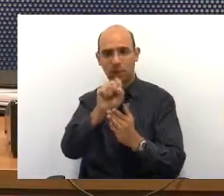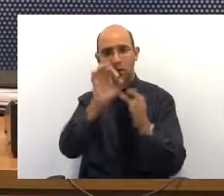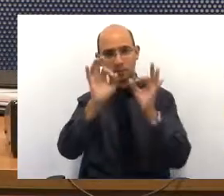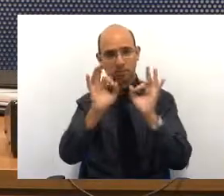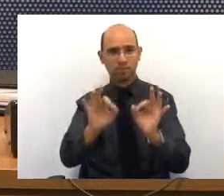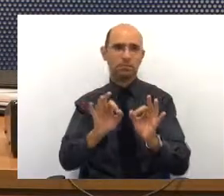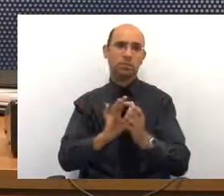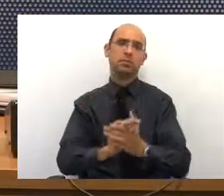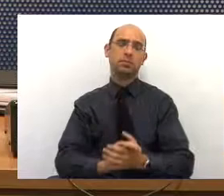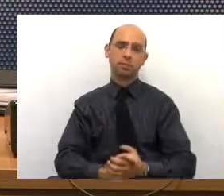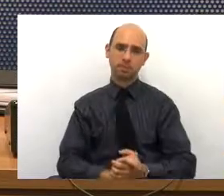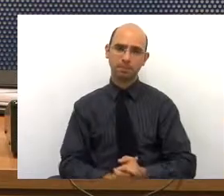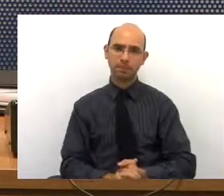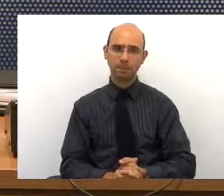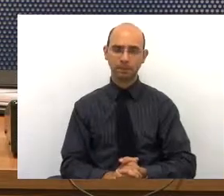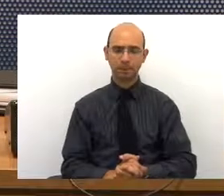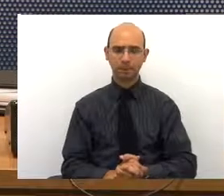saúde.